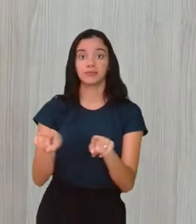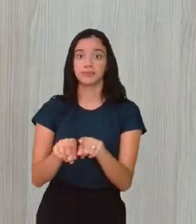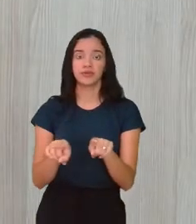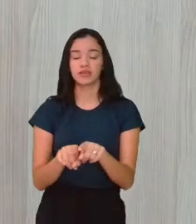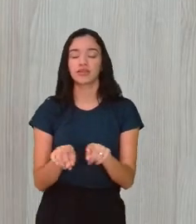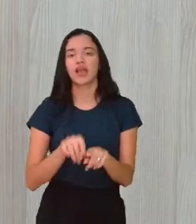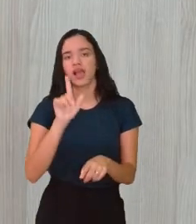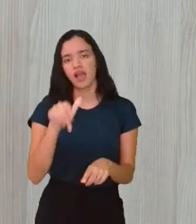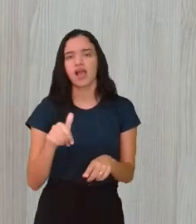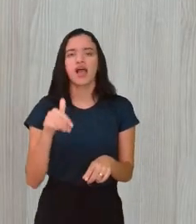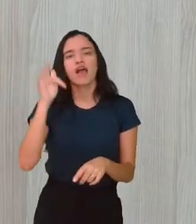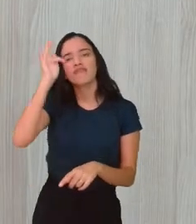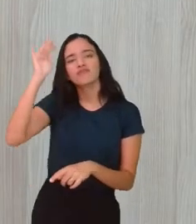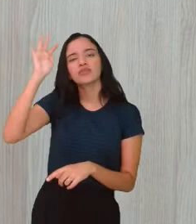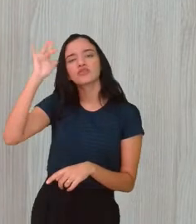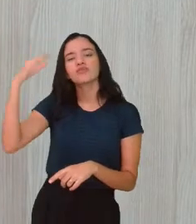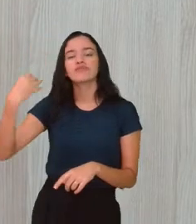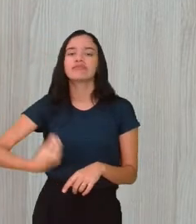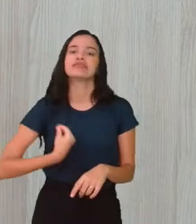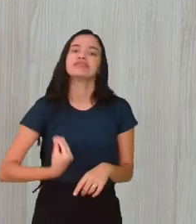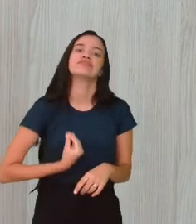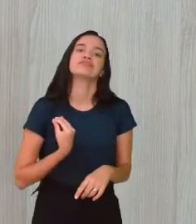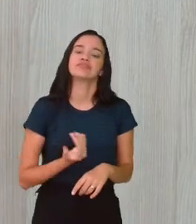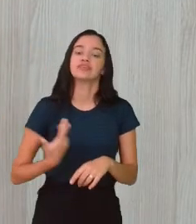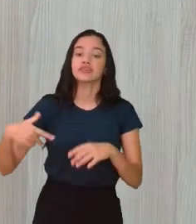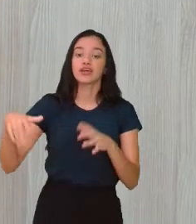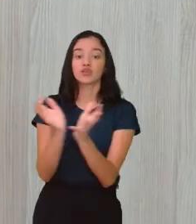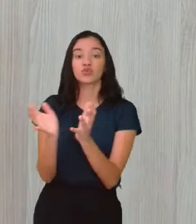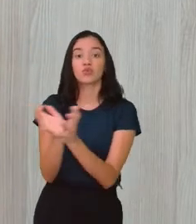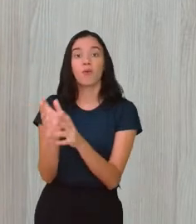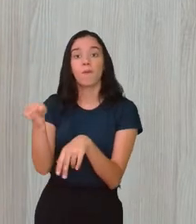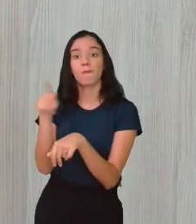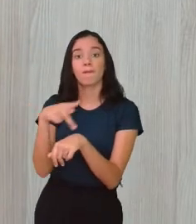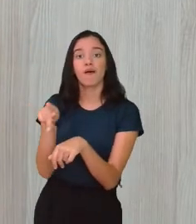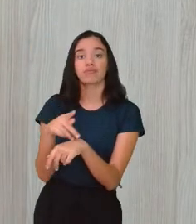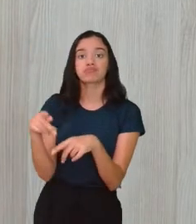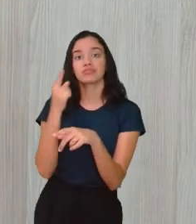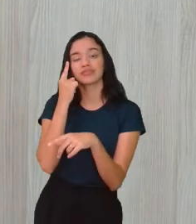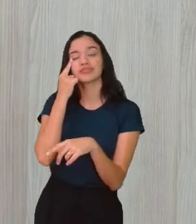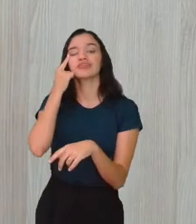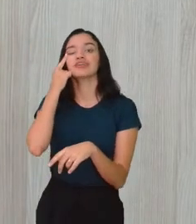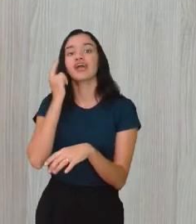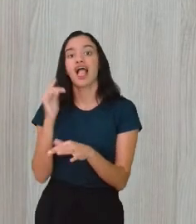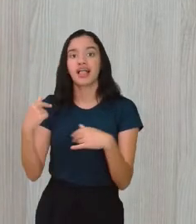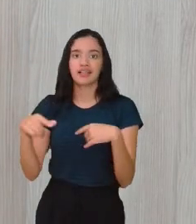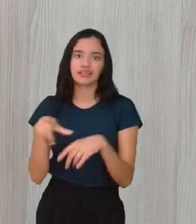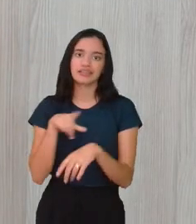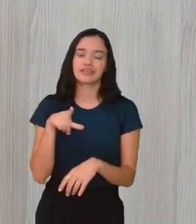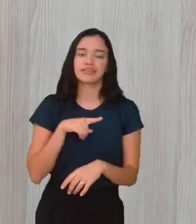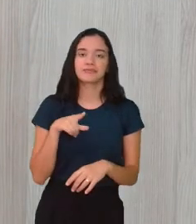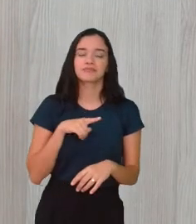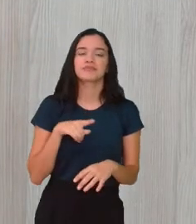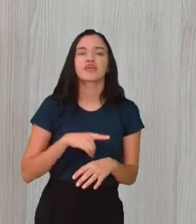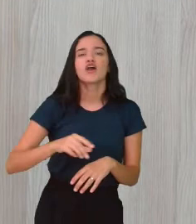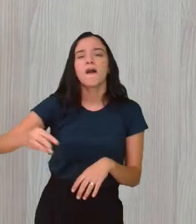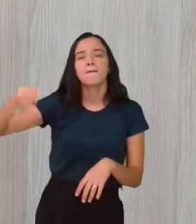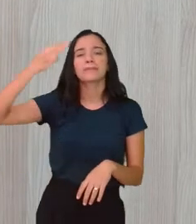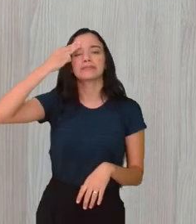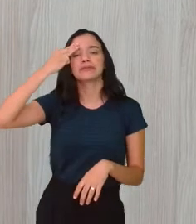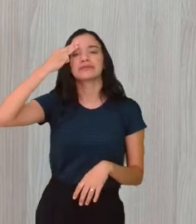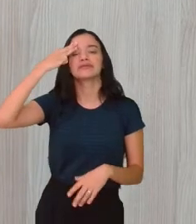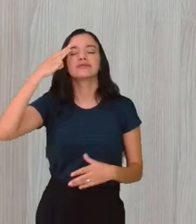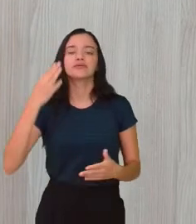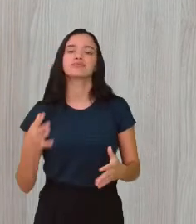à filosofia de vida que eles têm, né? Porque com essas práticas eles desenvolvem também a questão mental, né? De